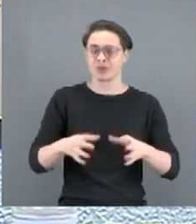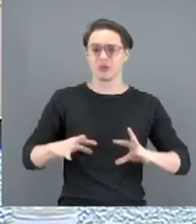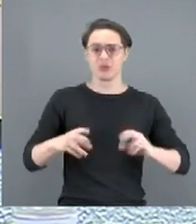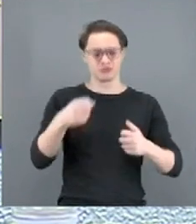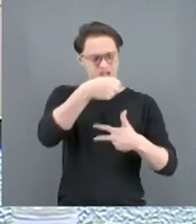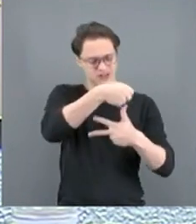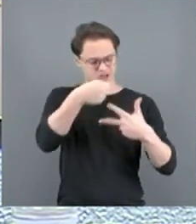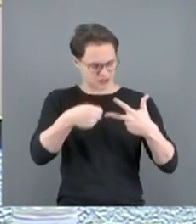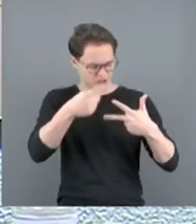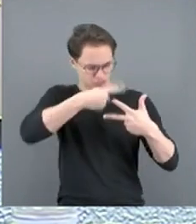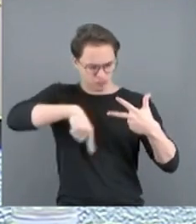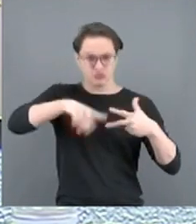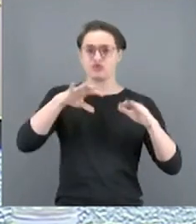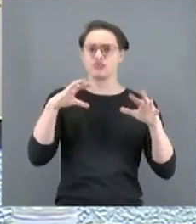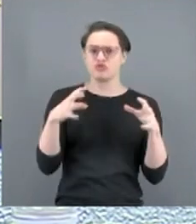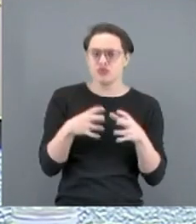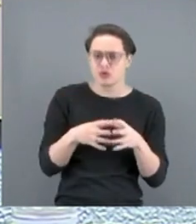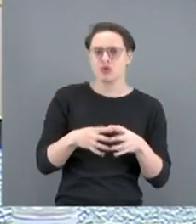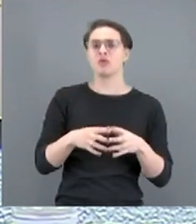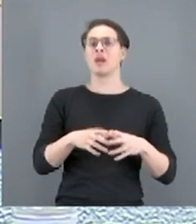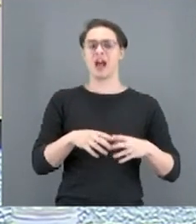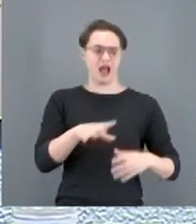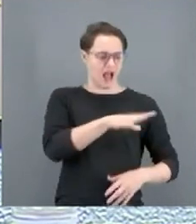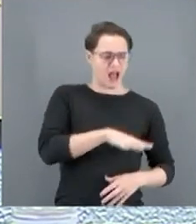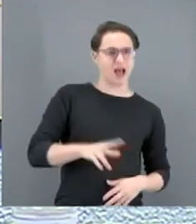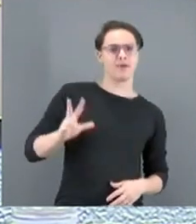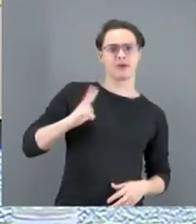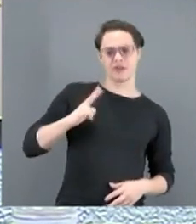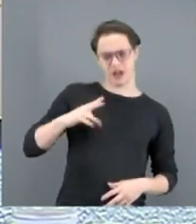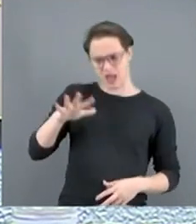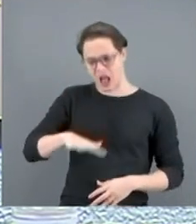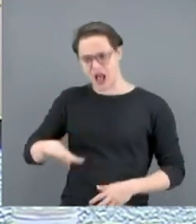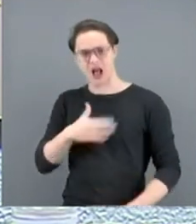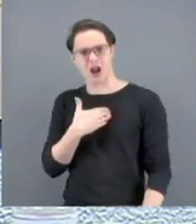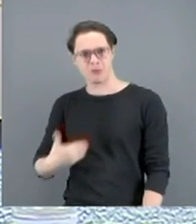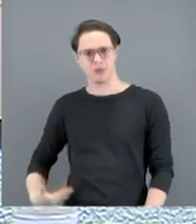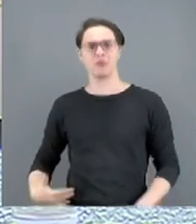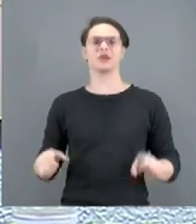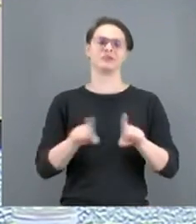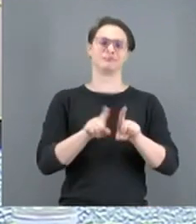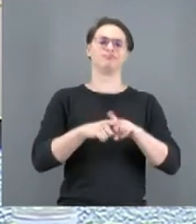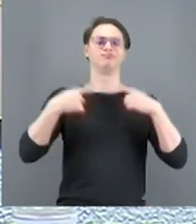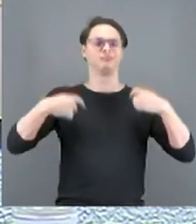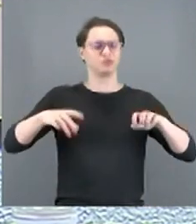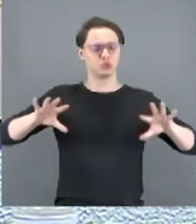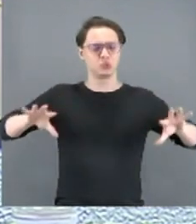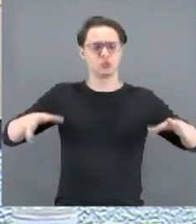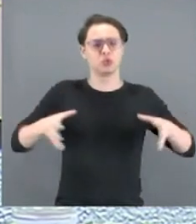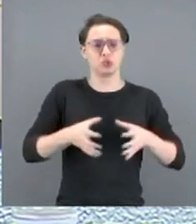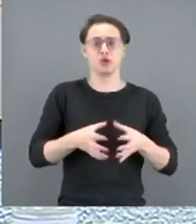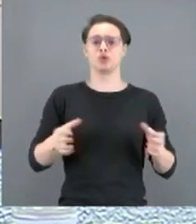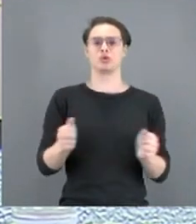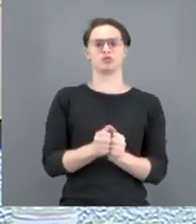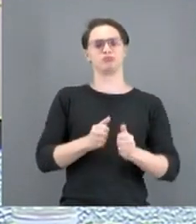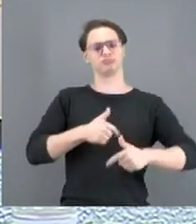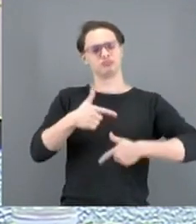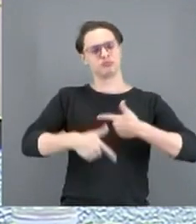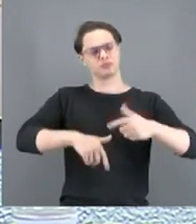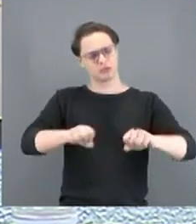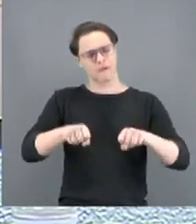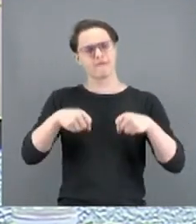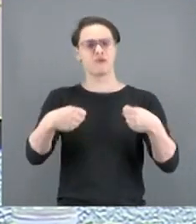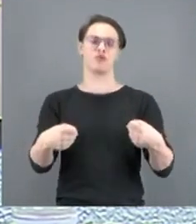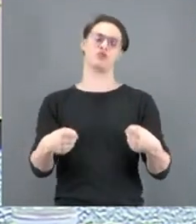iniciativa privada e a sociedade civil no seu comum todo, estejam nesse esforço